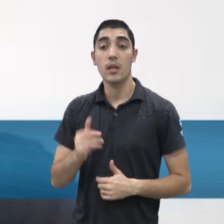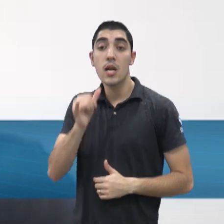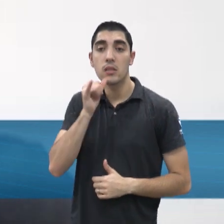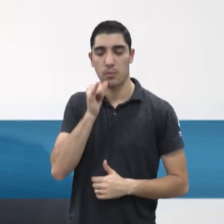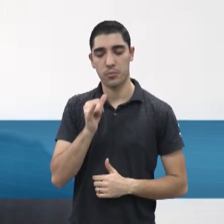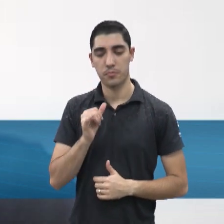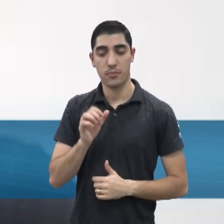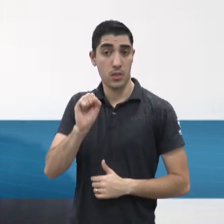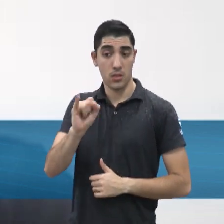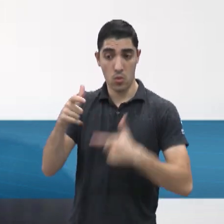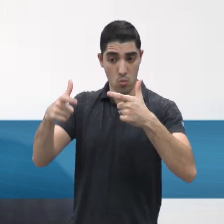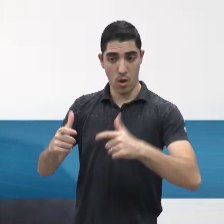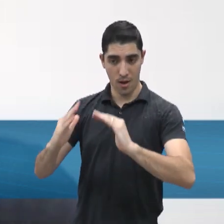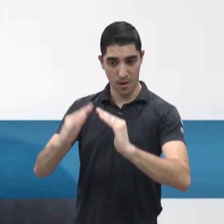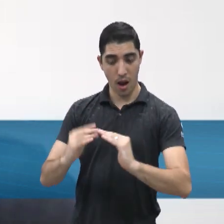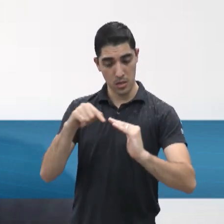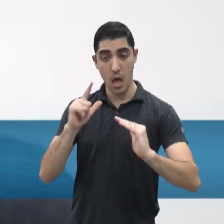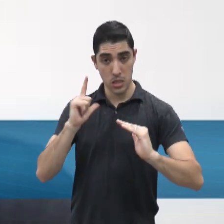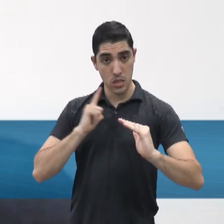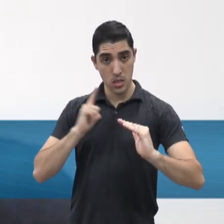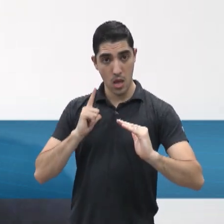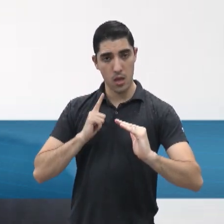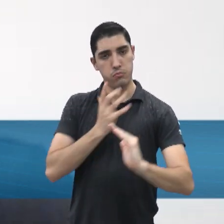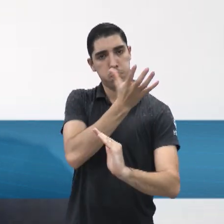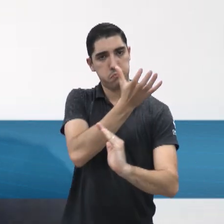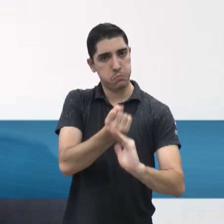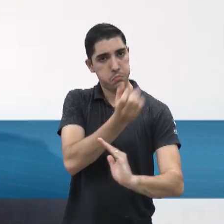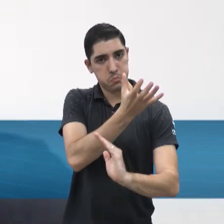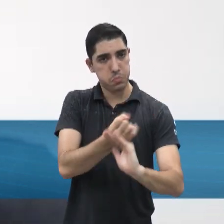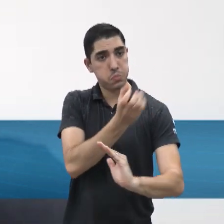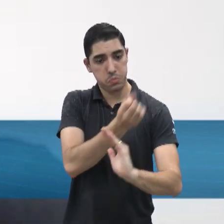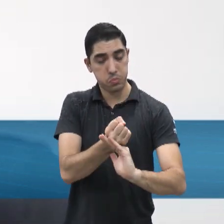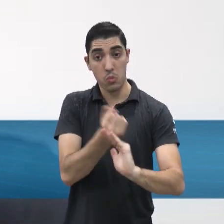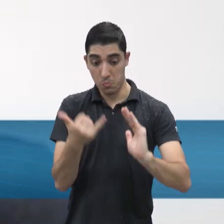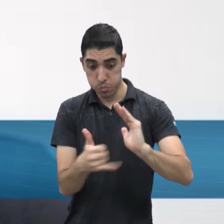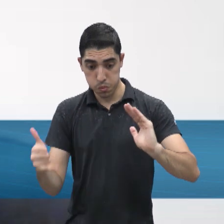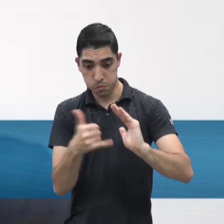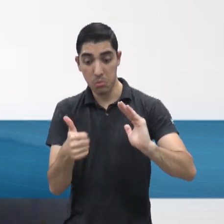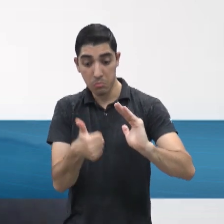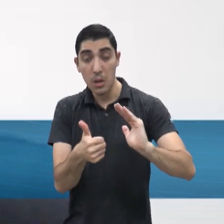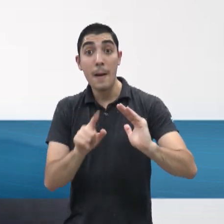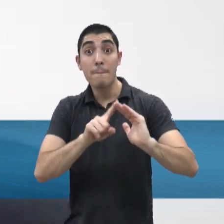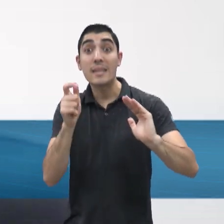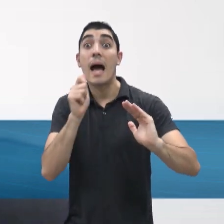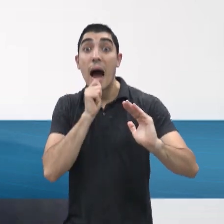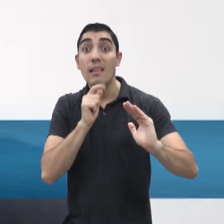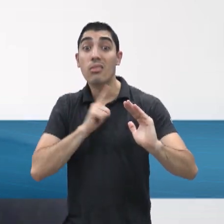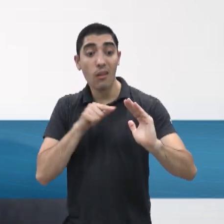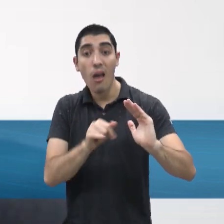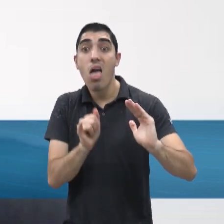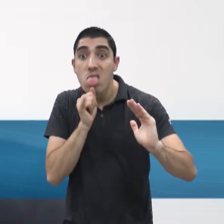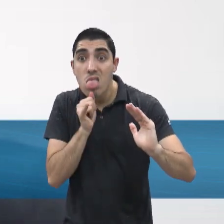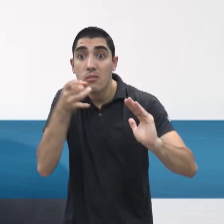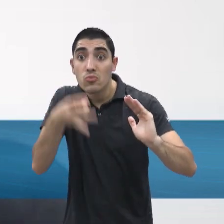gerem energia em, além do que é necessário ali, e que, se possível, esse excedente pudesse voltar